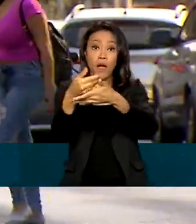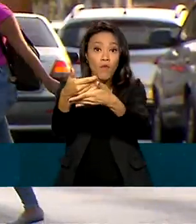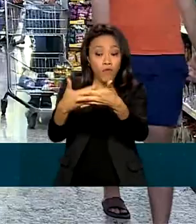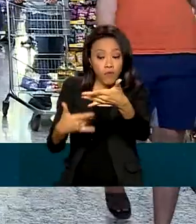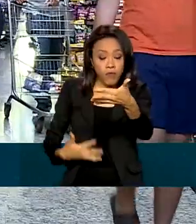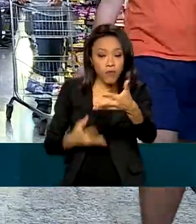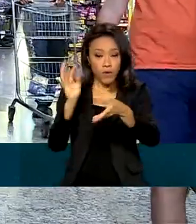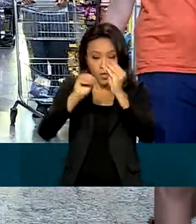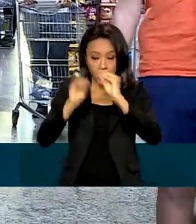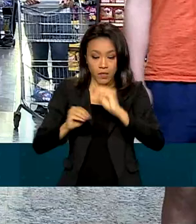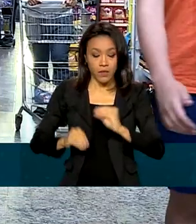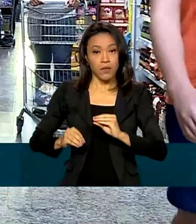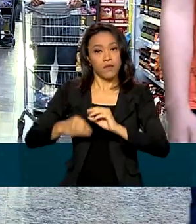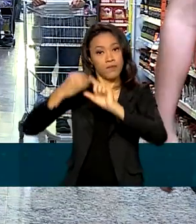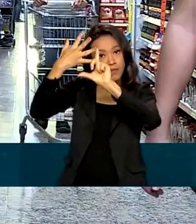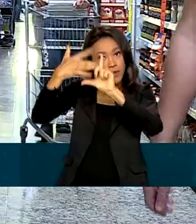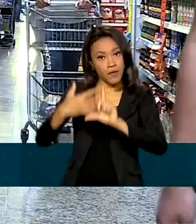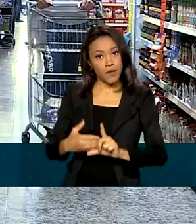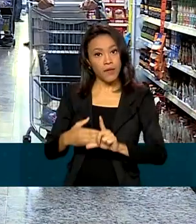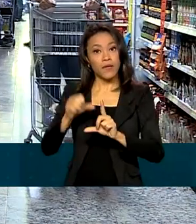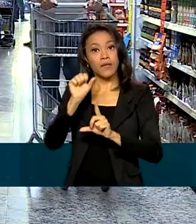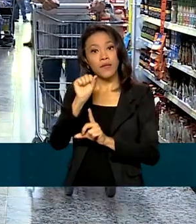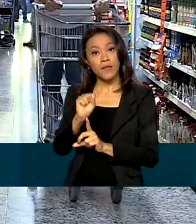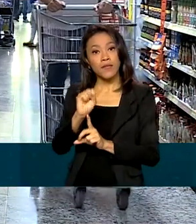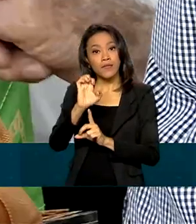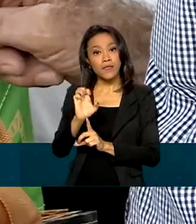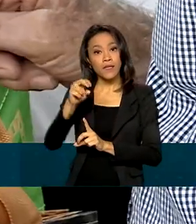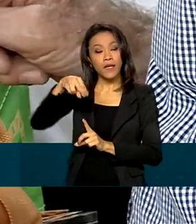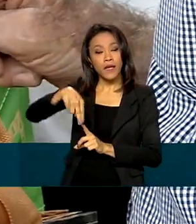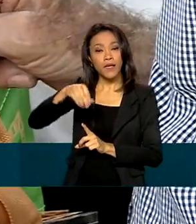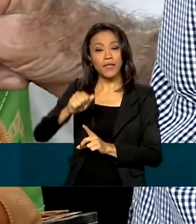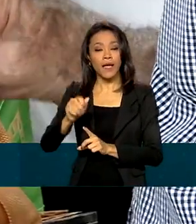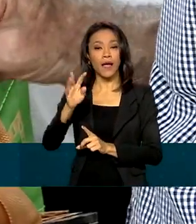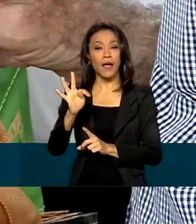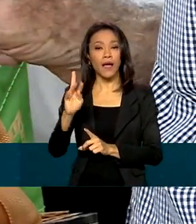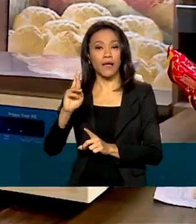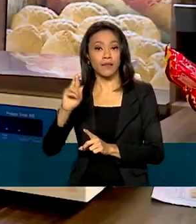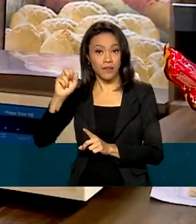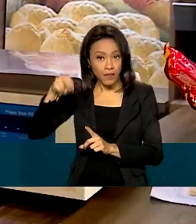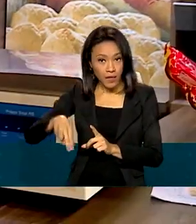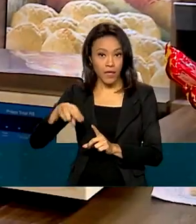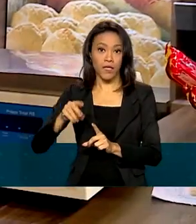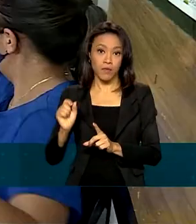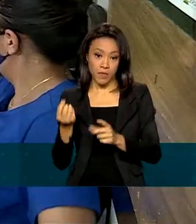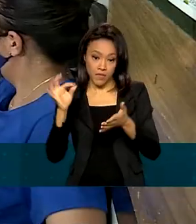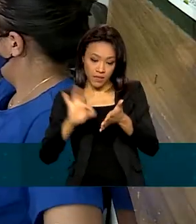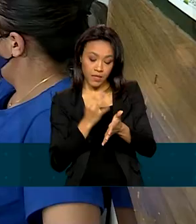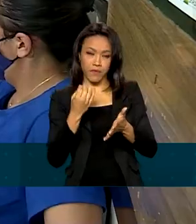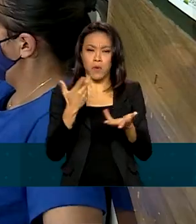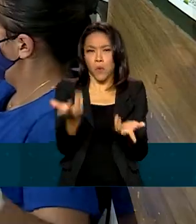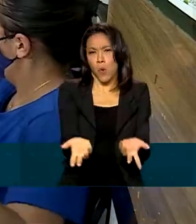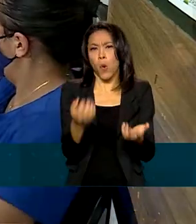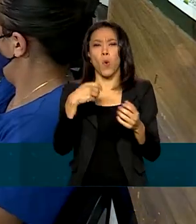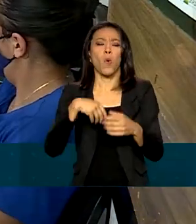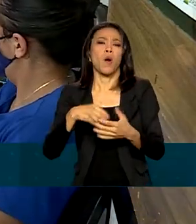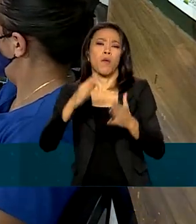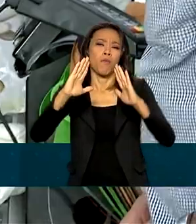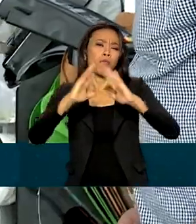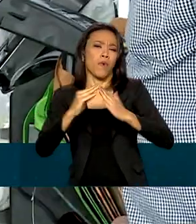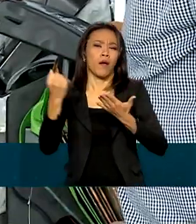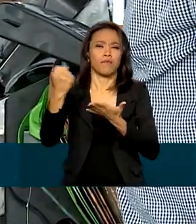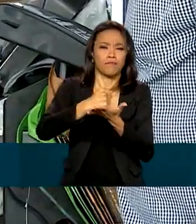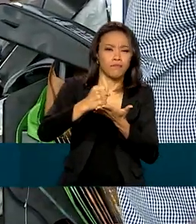Senatran. E não precisa ser apenas empresas e órgãos ligados ao trânsito. Uma padaria ou supermercado